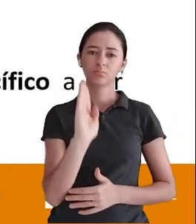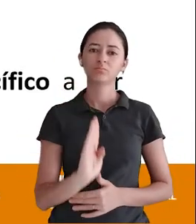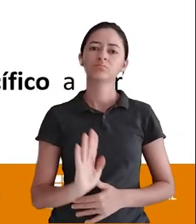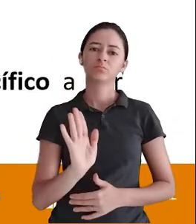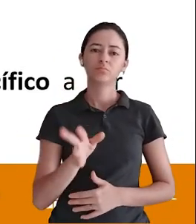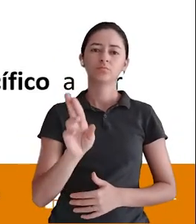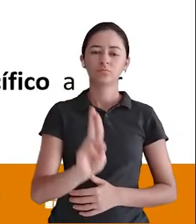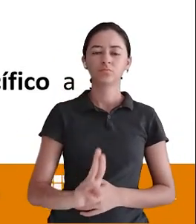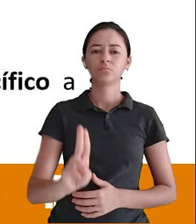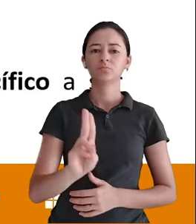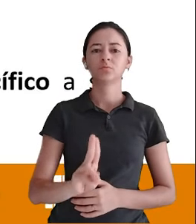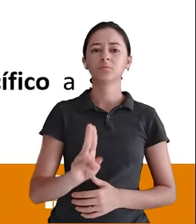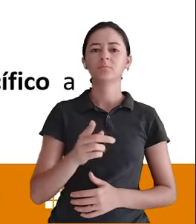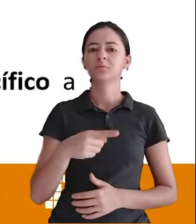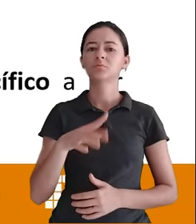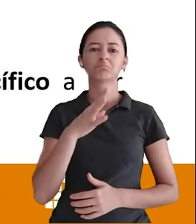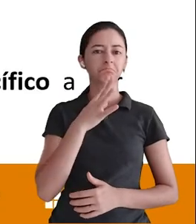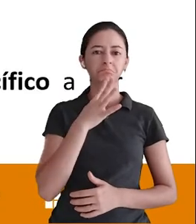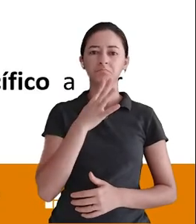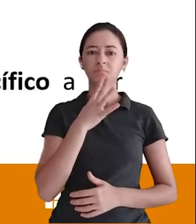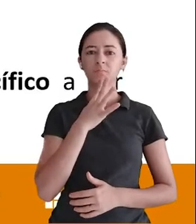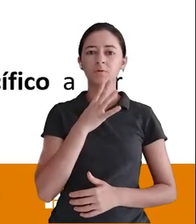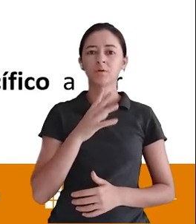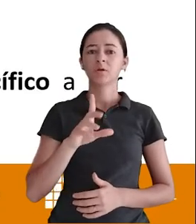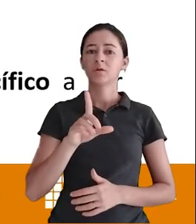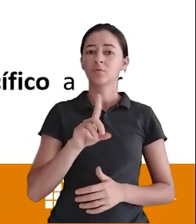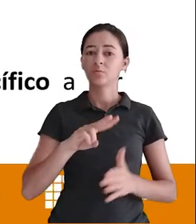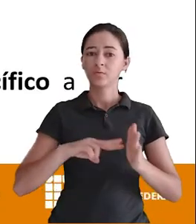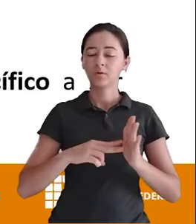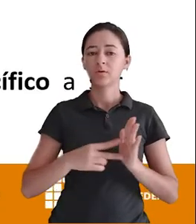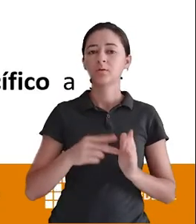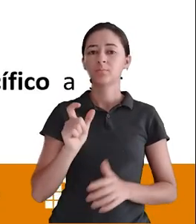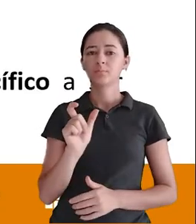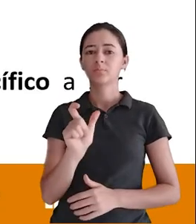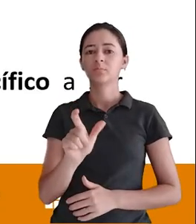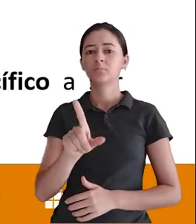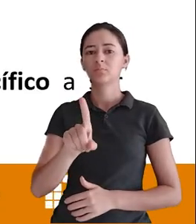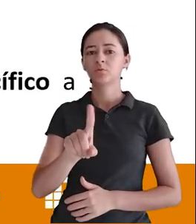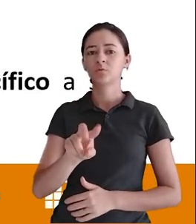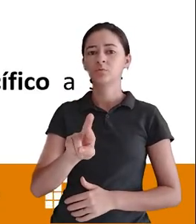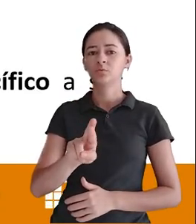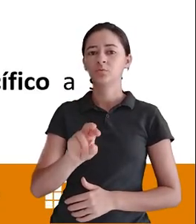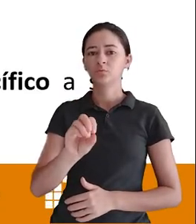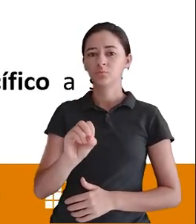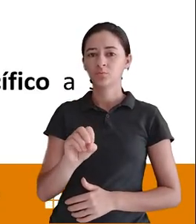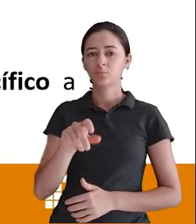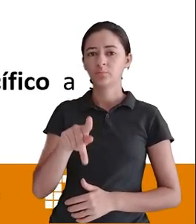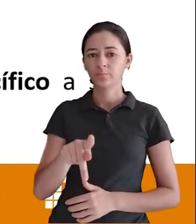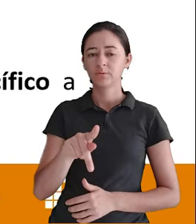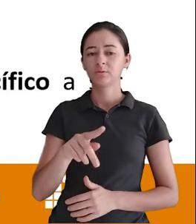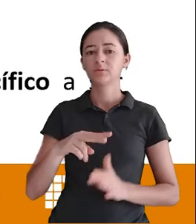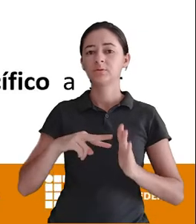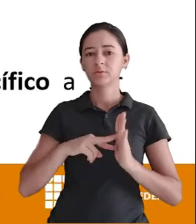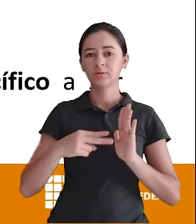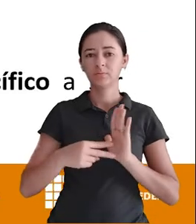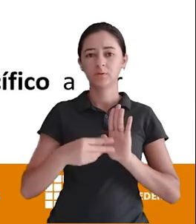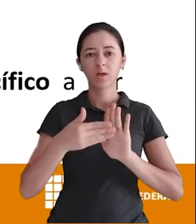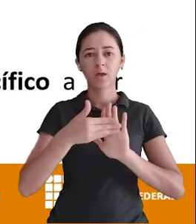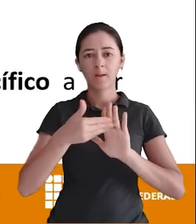isso Mas para quem não conhecia Dropar sempre é apagar Então, drop é apagar Apagar a tabela